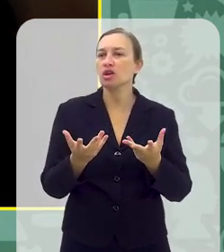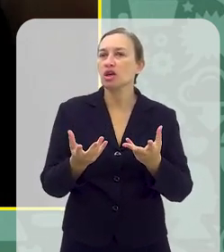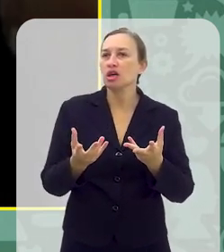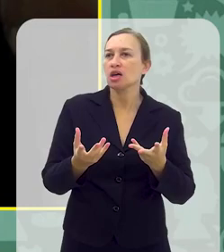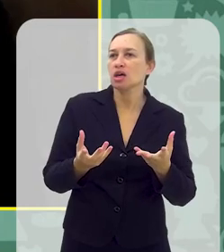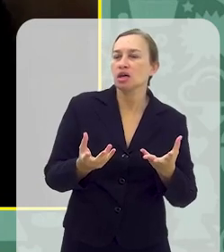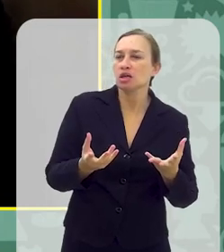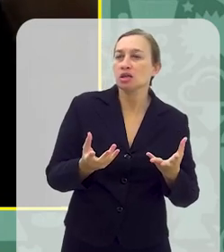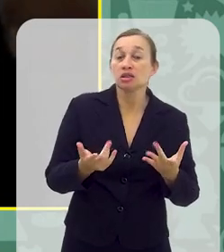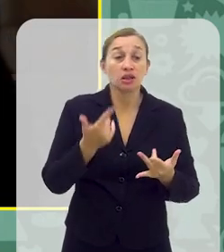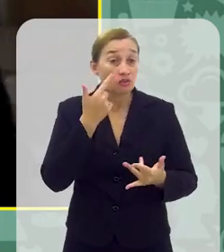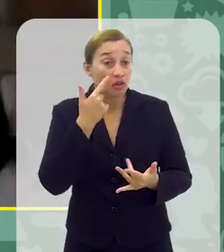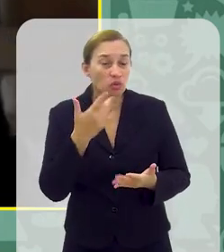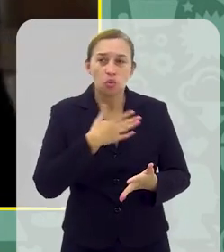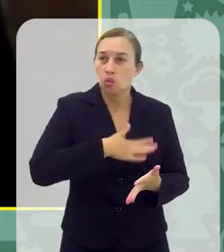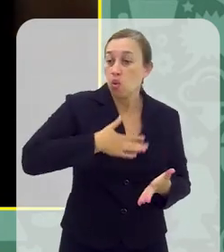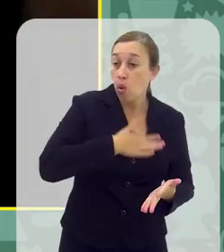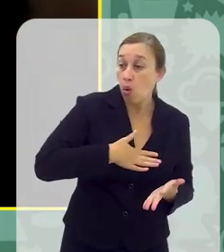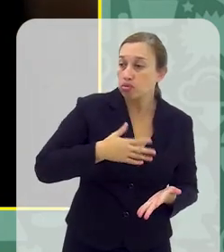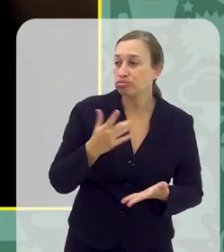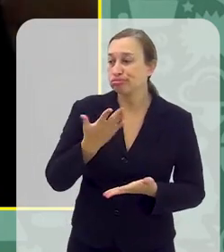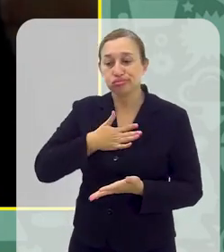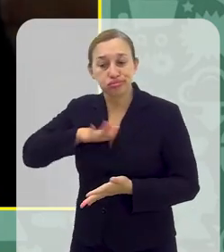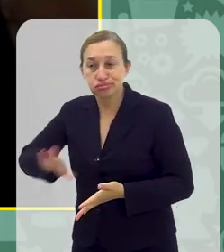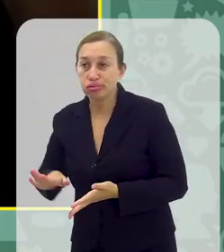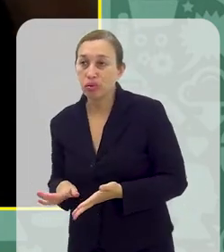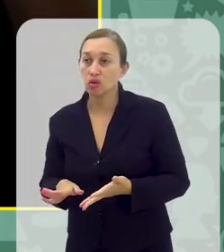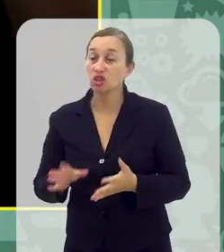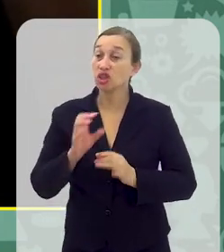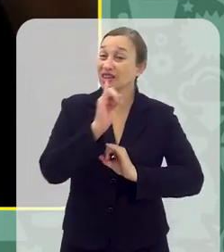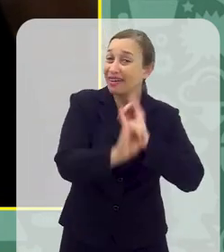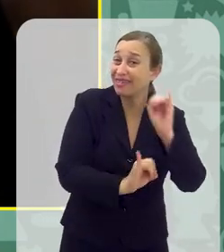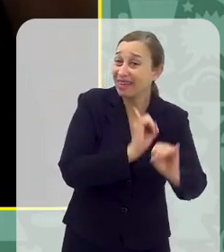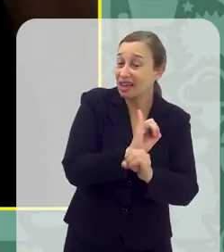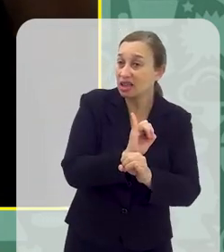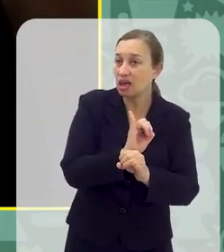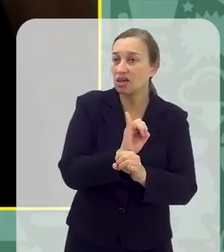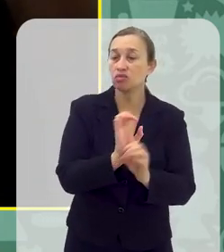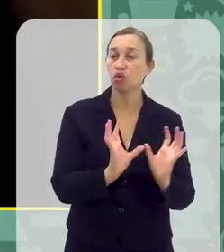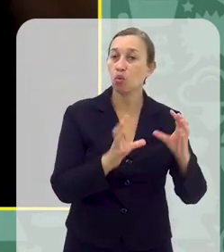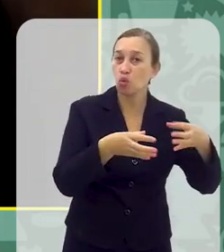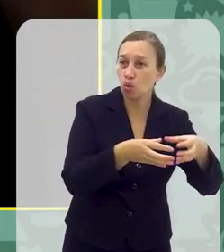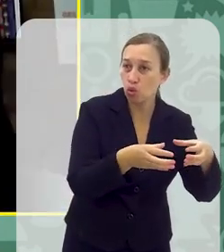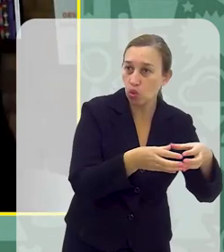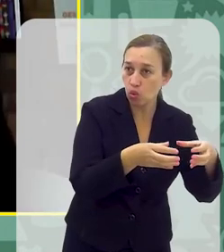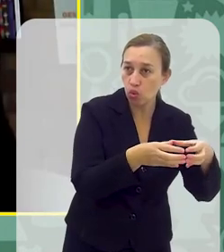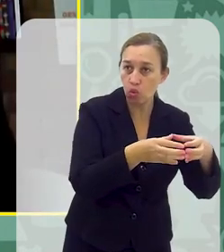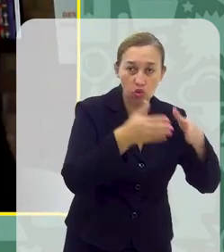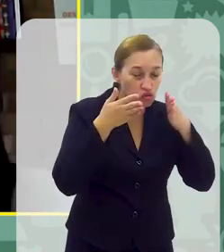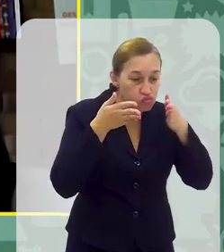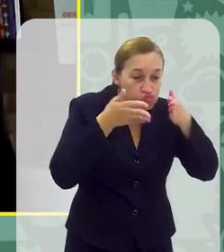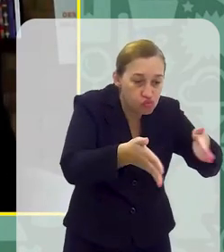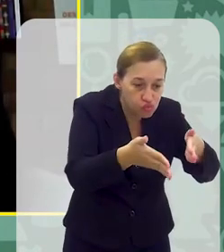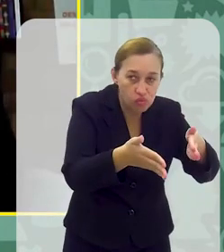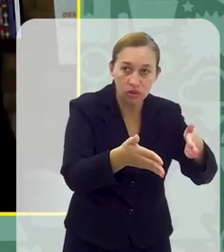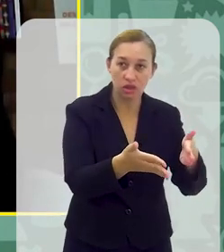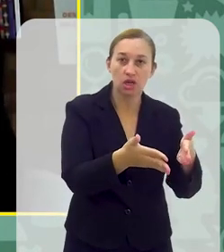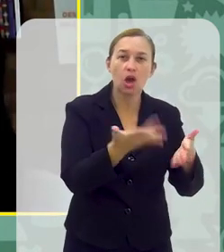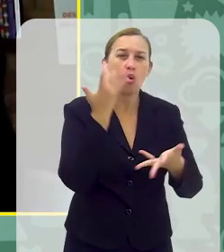construindo toda a personalidade deles Do que eles gostam, do que eles não gostam E aí na internet você tem os grupinhos, as bolhas de tudo